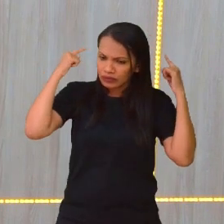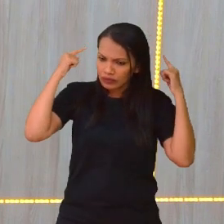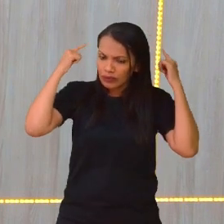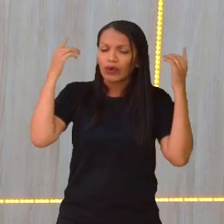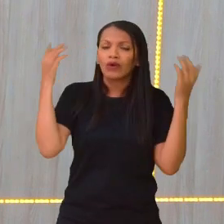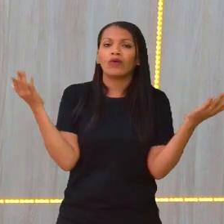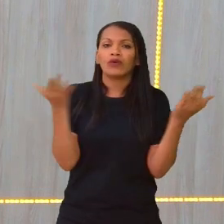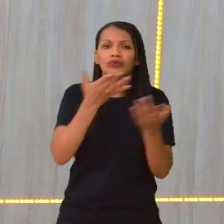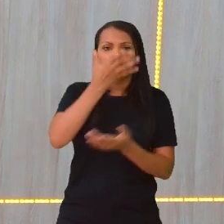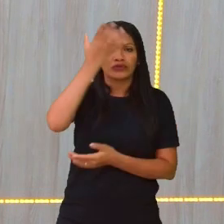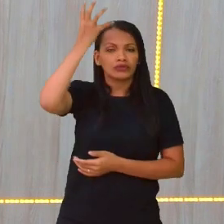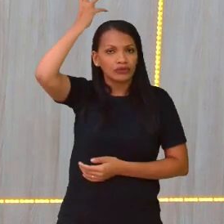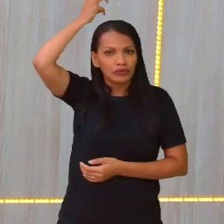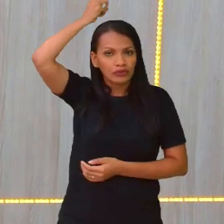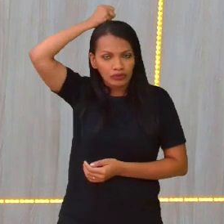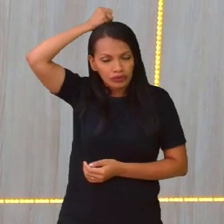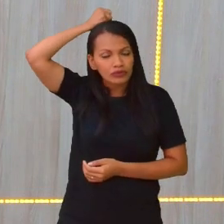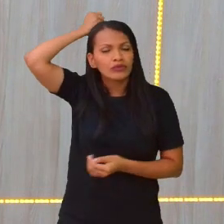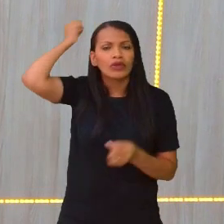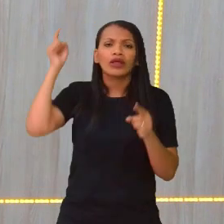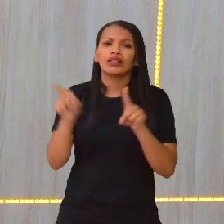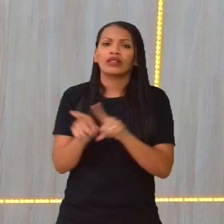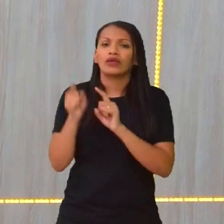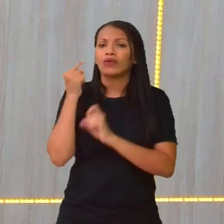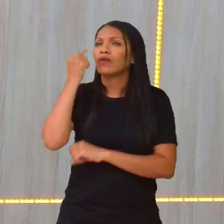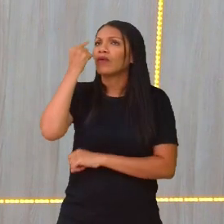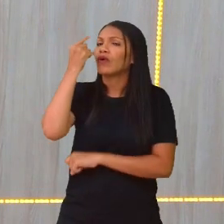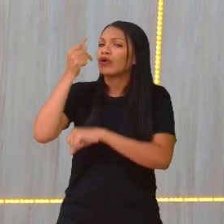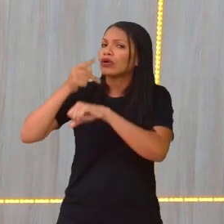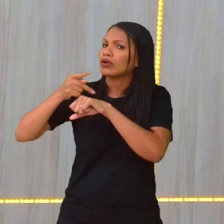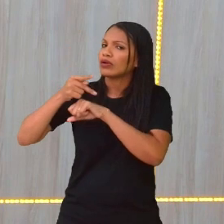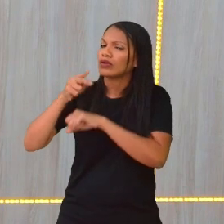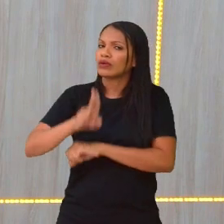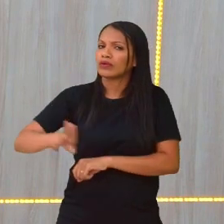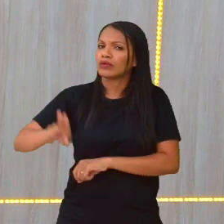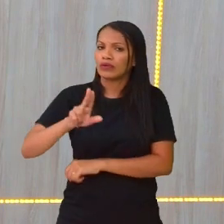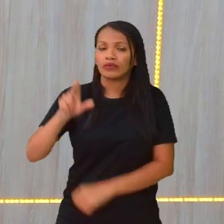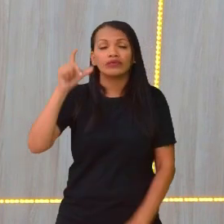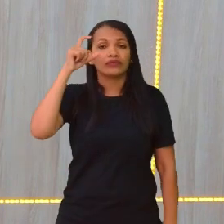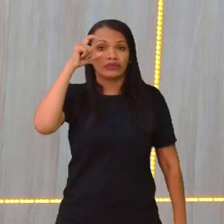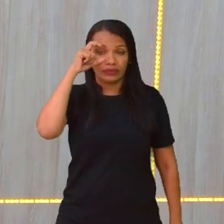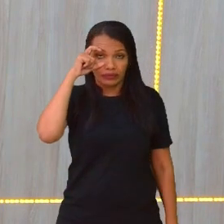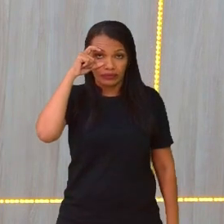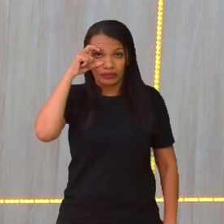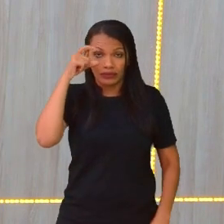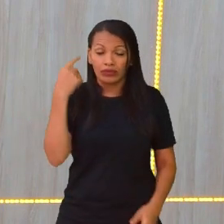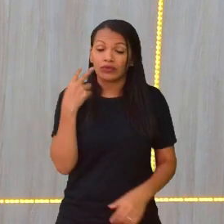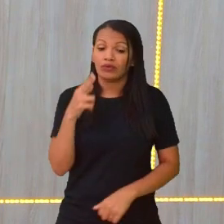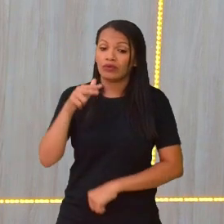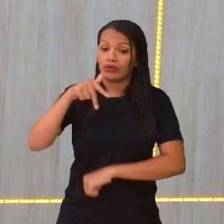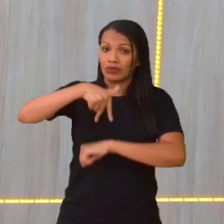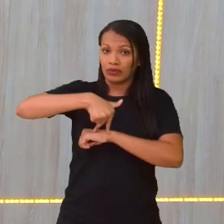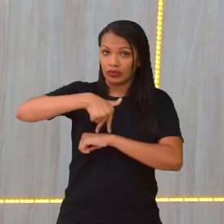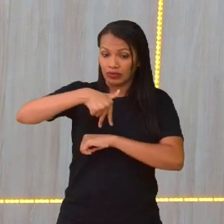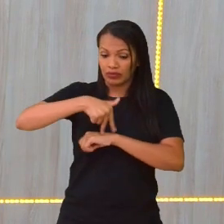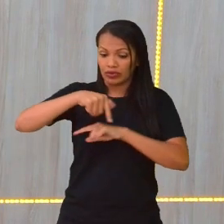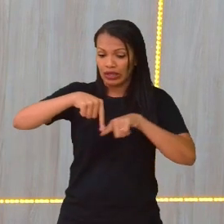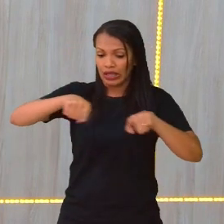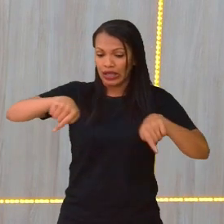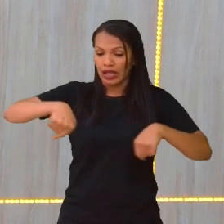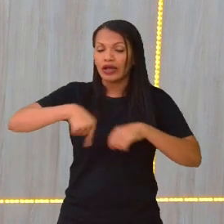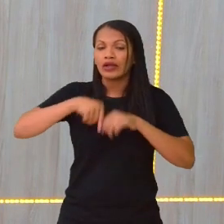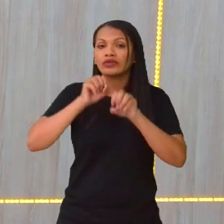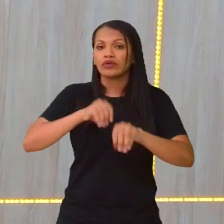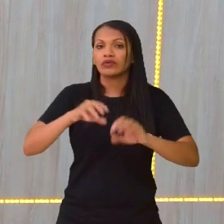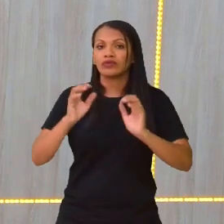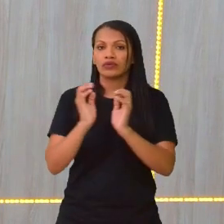que hoje estão presos em um coque. Tenho olhos escuros, uso óculos arredondado, estou em pé aqui nos nossos estúdios